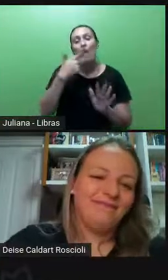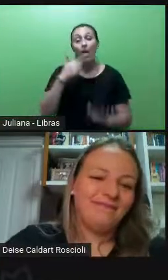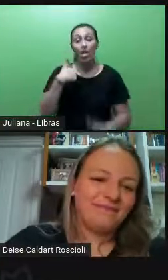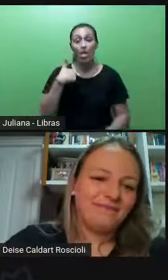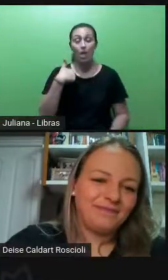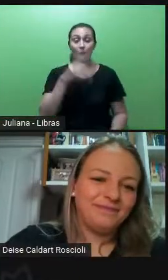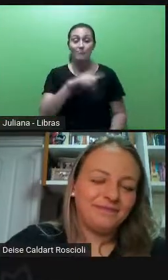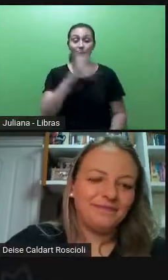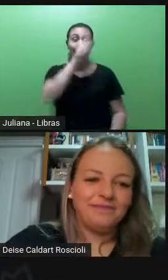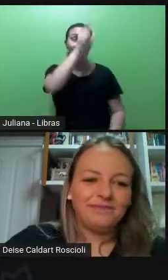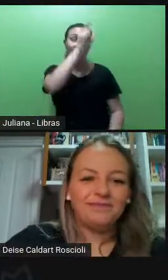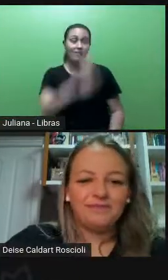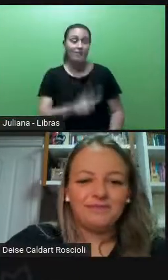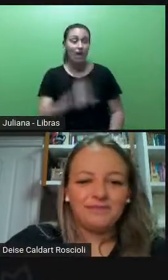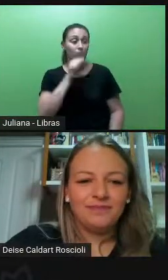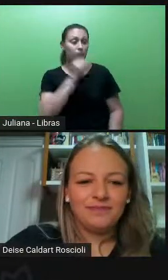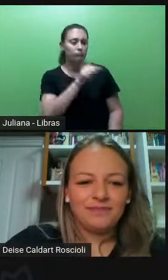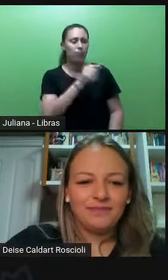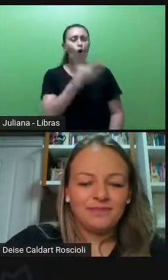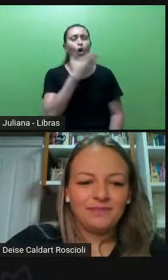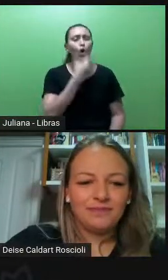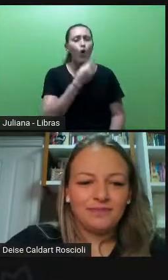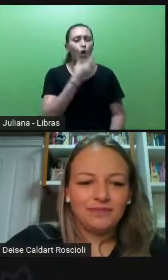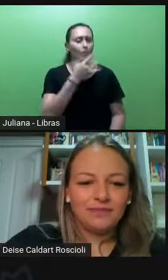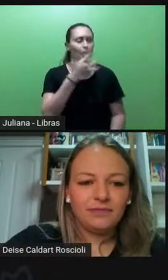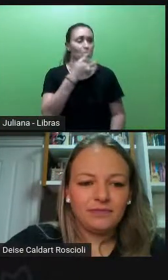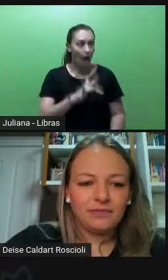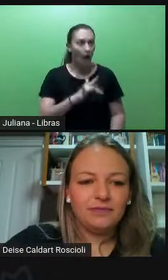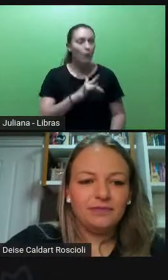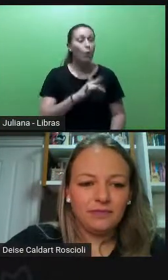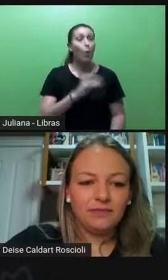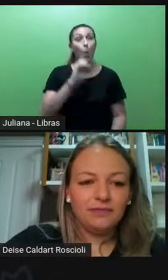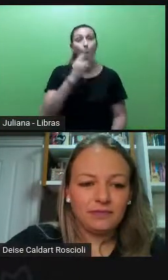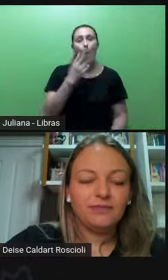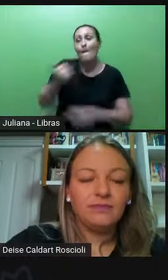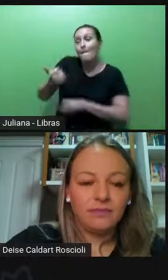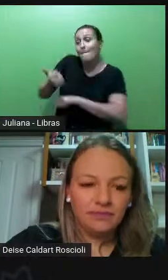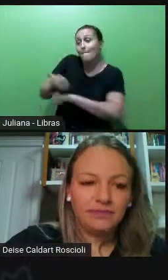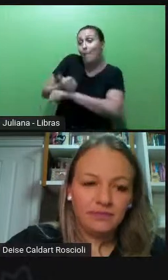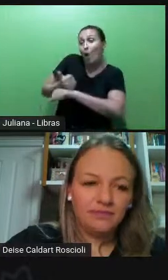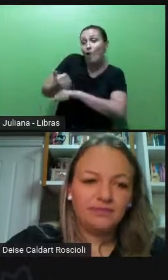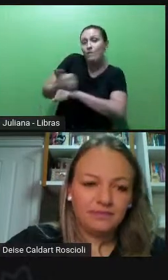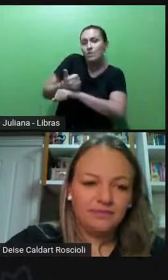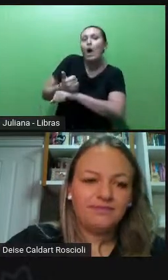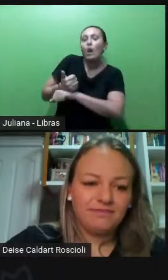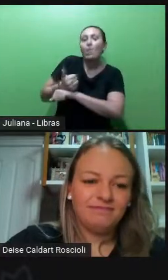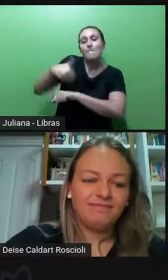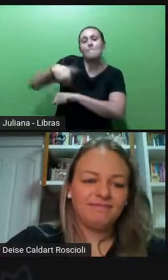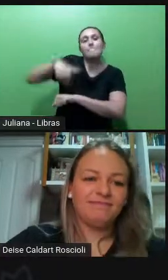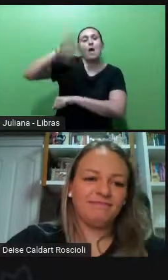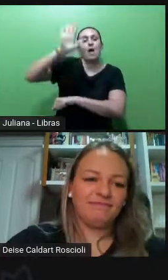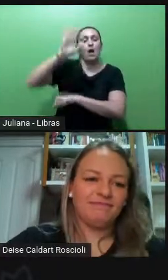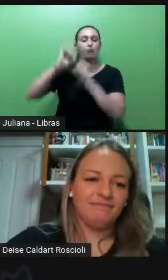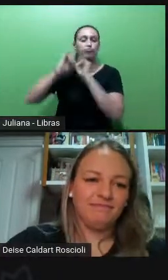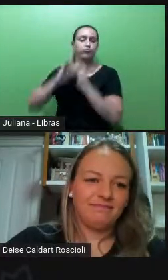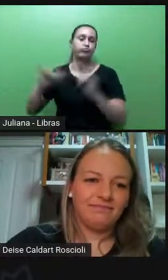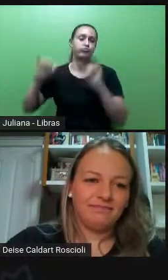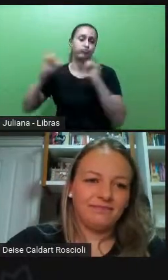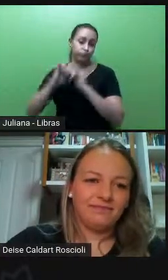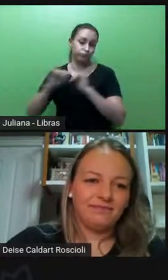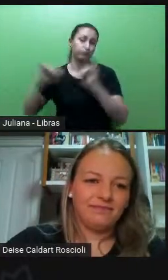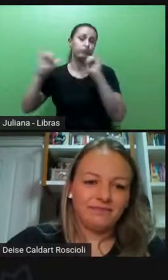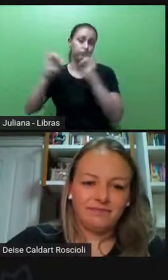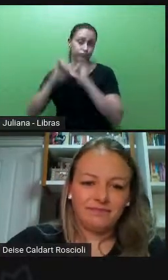procuro técnico em computação, isso chega nas pessoas de alguma forma, comunica de alguma forma, né? Então, as empresas, elas têm